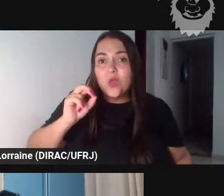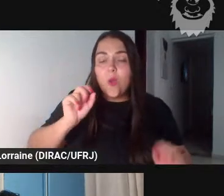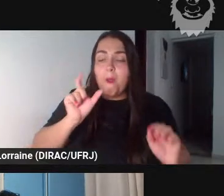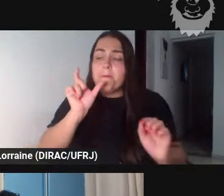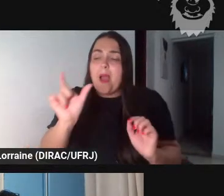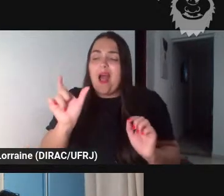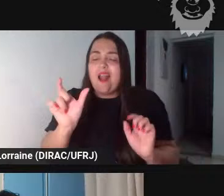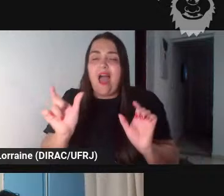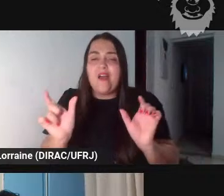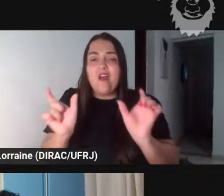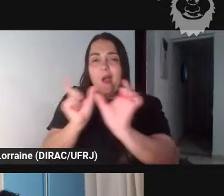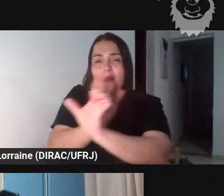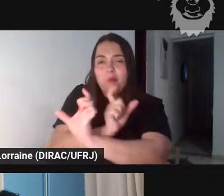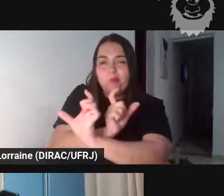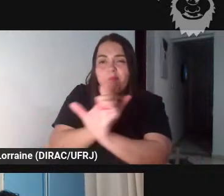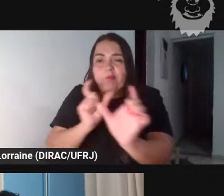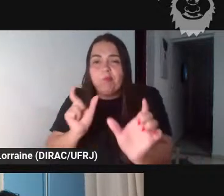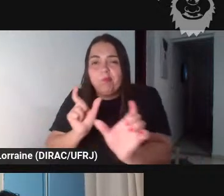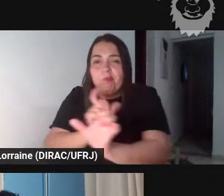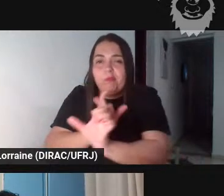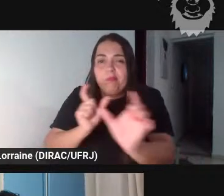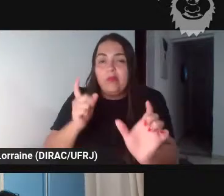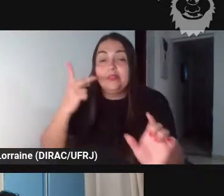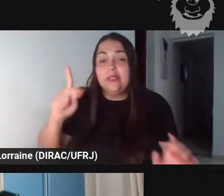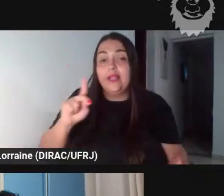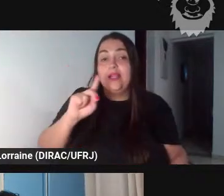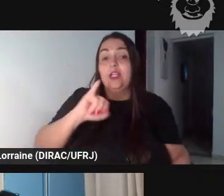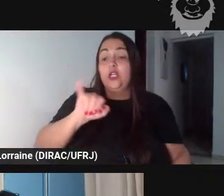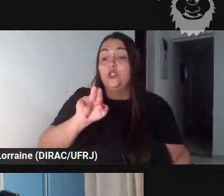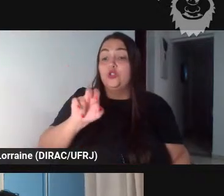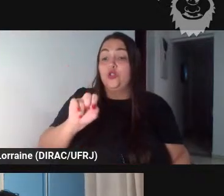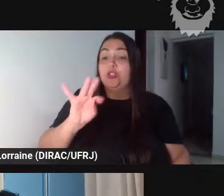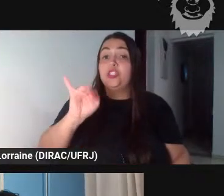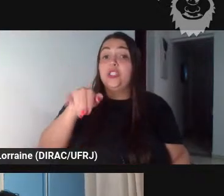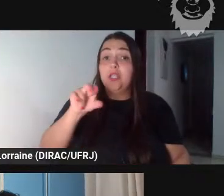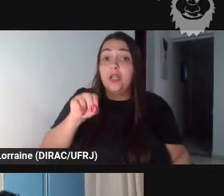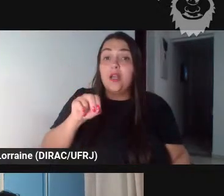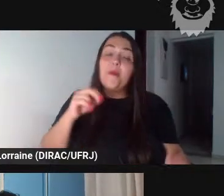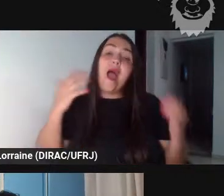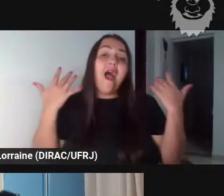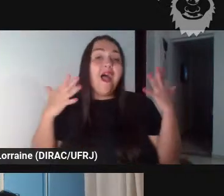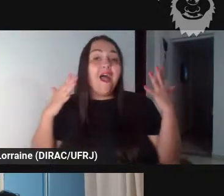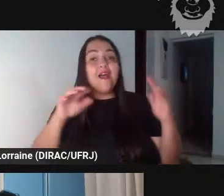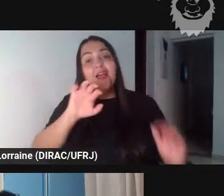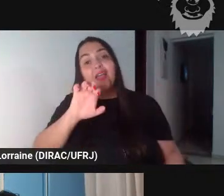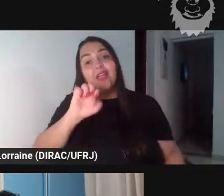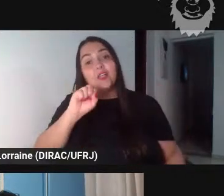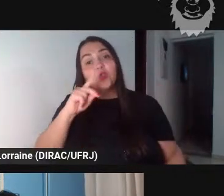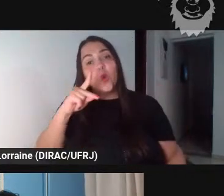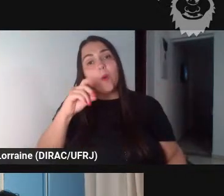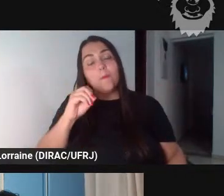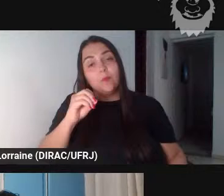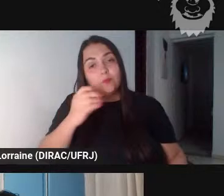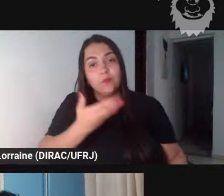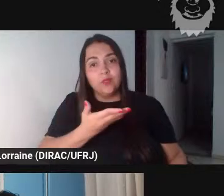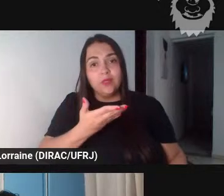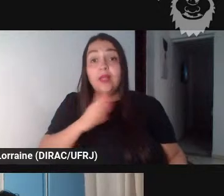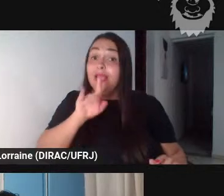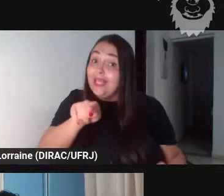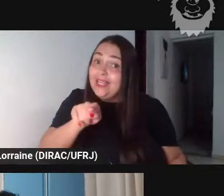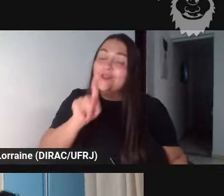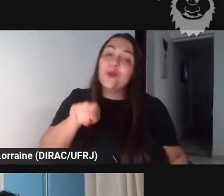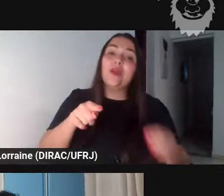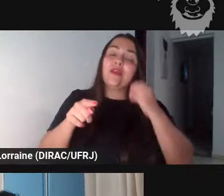pelo Justiniano José da Rocha e o mérito vai para o Esopo isso acaba sendo a